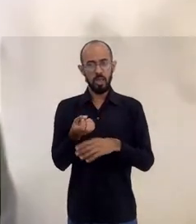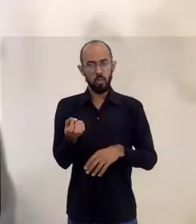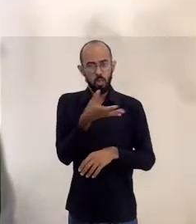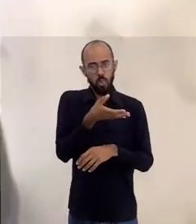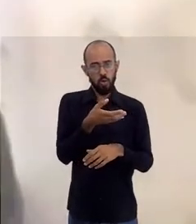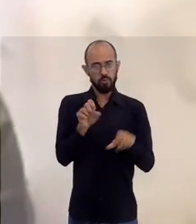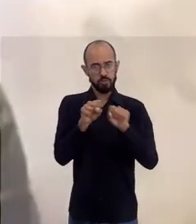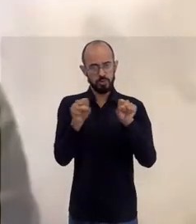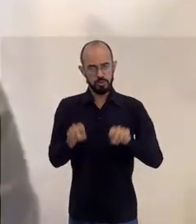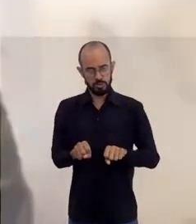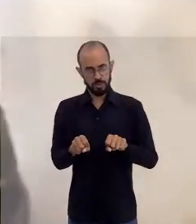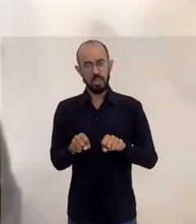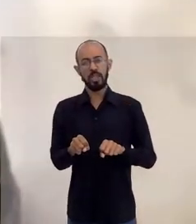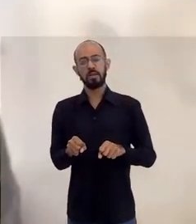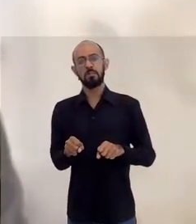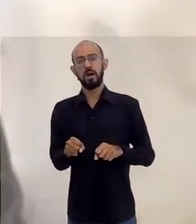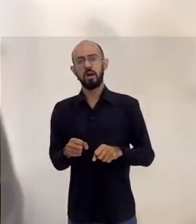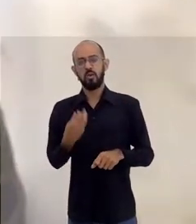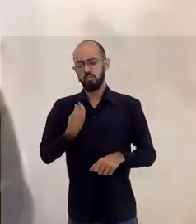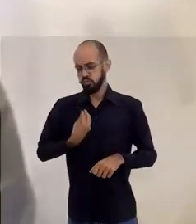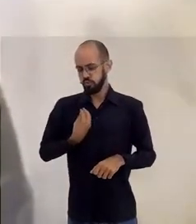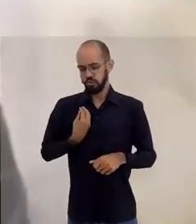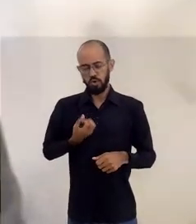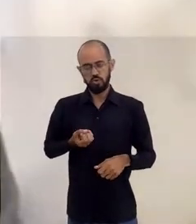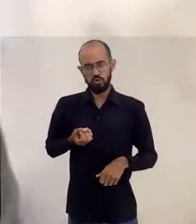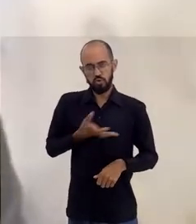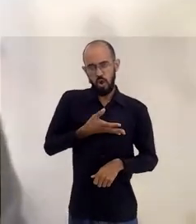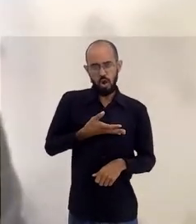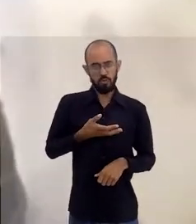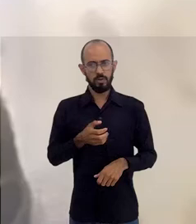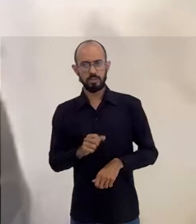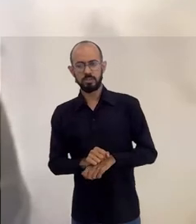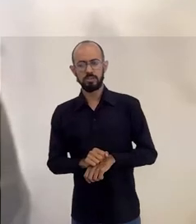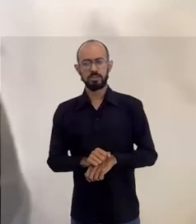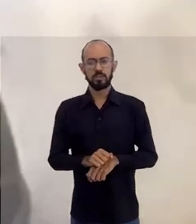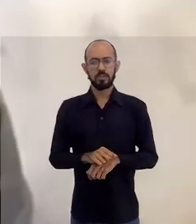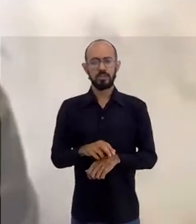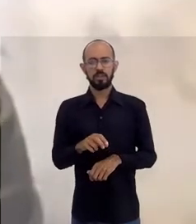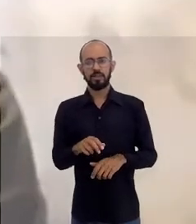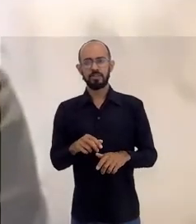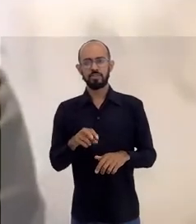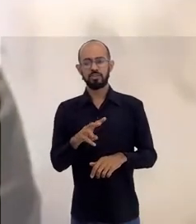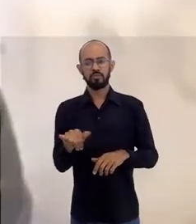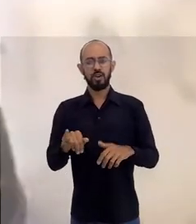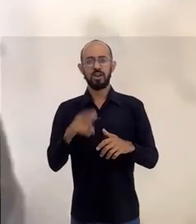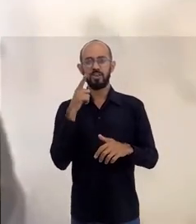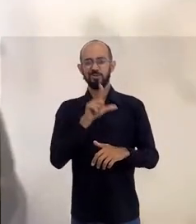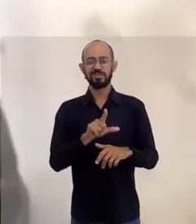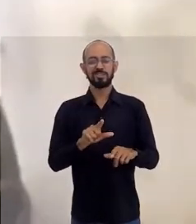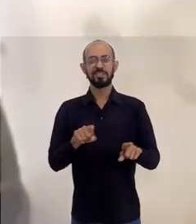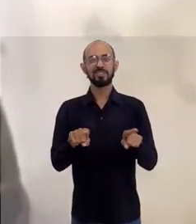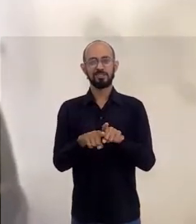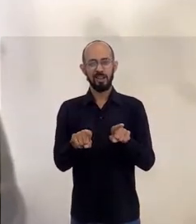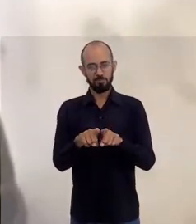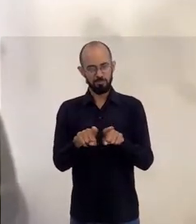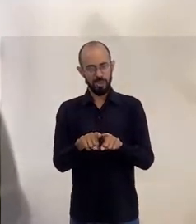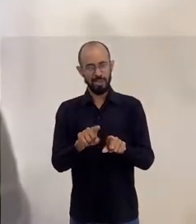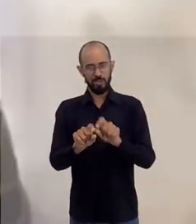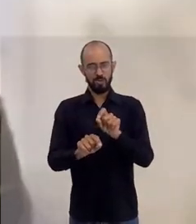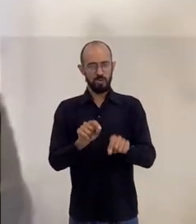versão nova, com novas funcionalidades, novas restrições, etc. E aí, sim, a gente vai conseguir